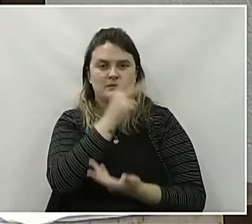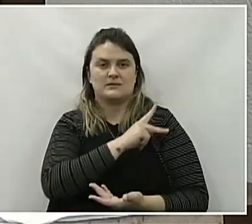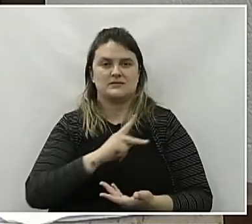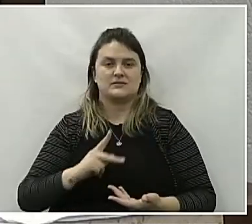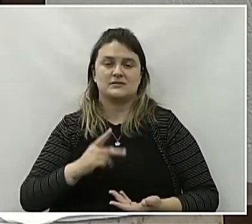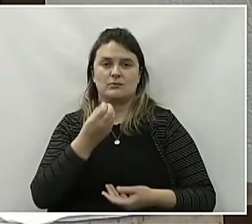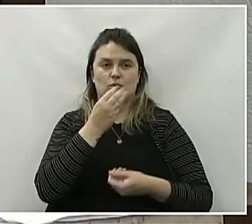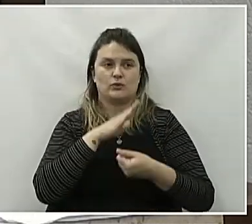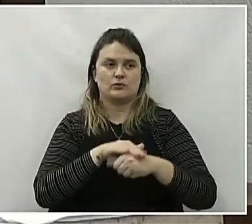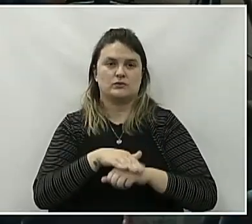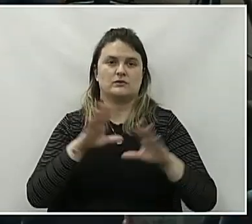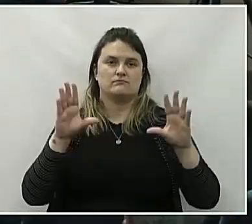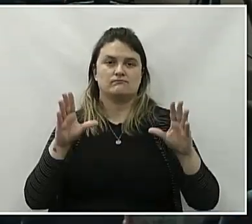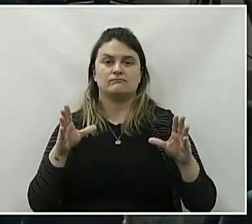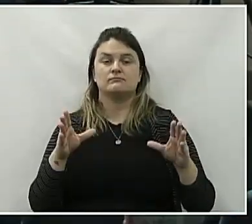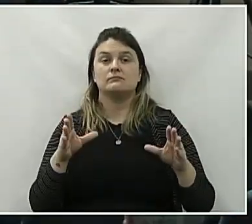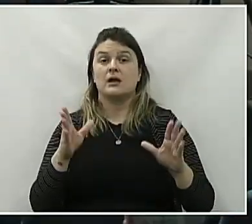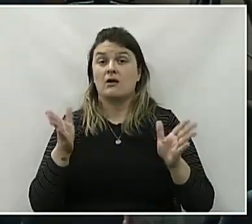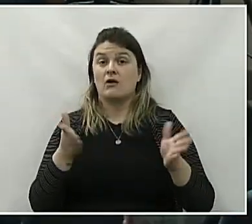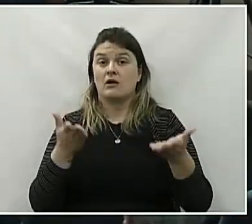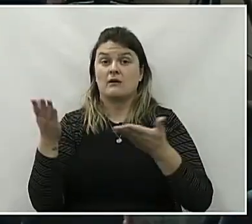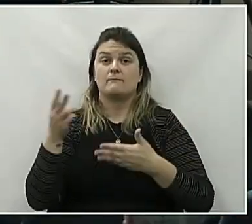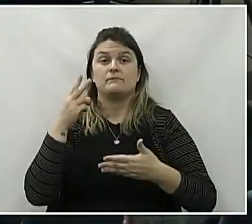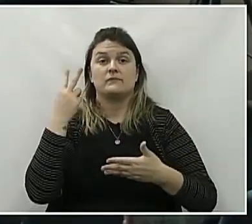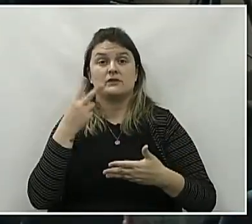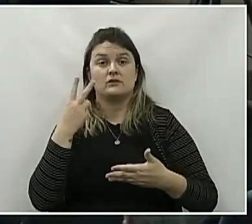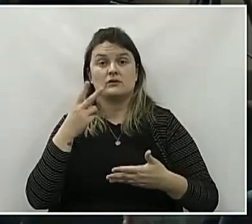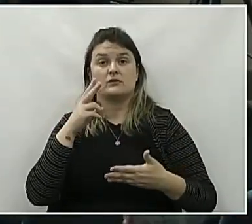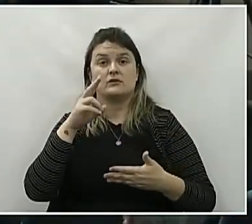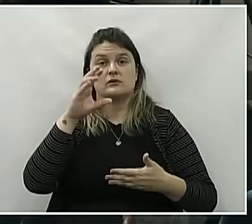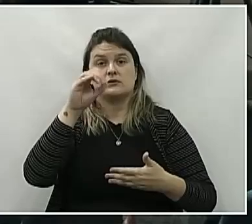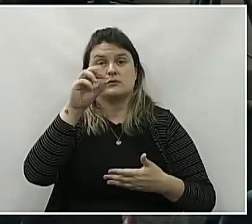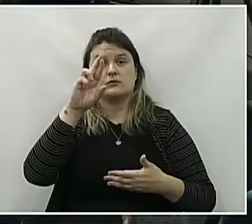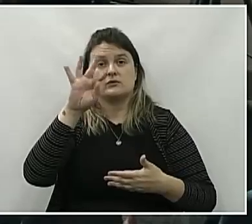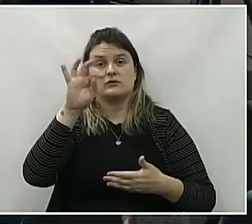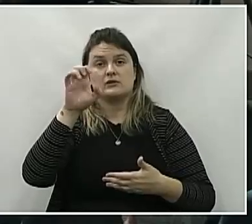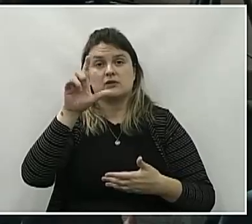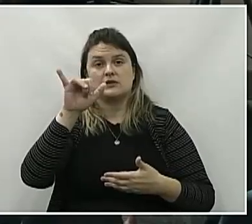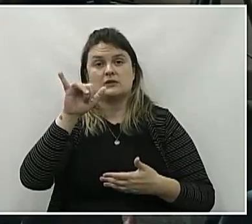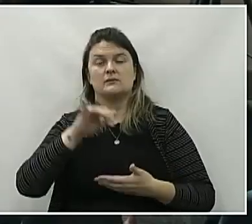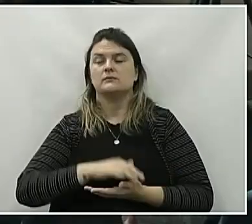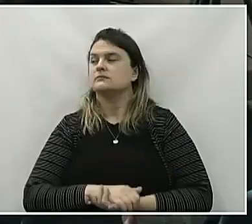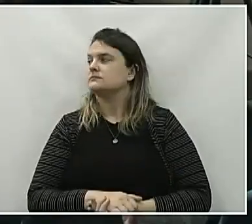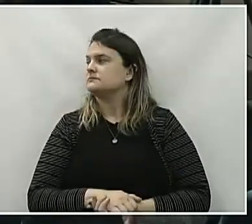uma boa noite a todos. Com a palavra, vereador Valdir Luiz Cortelito.